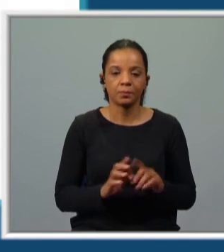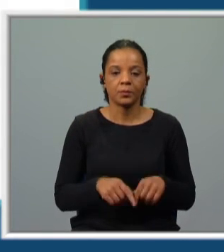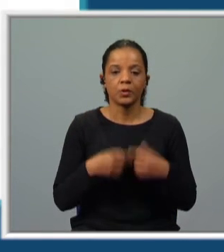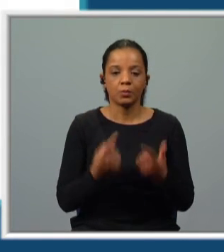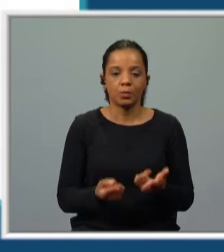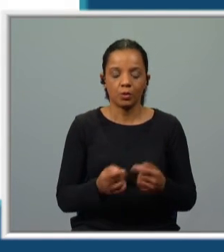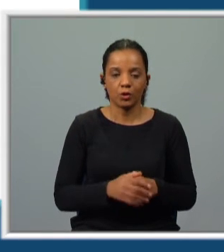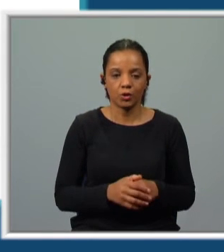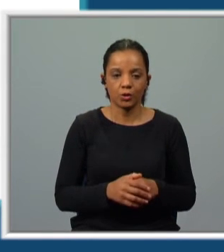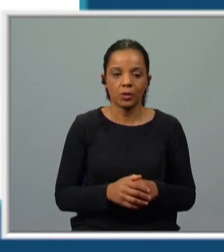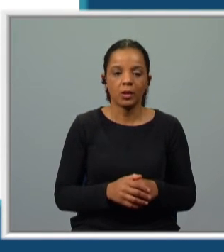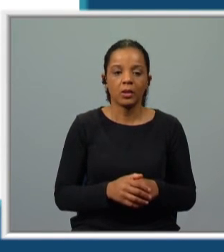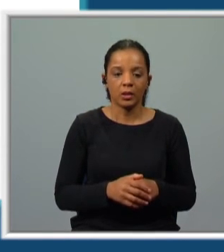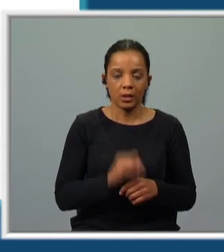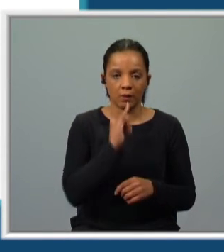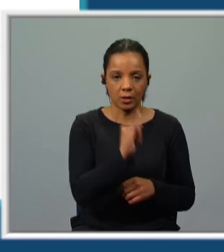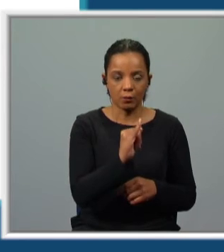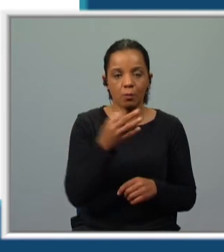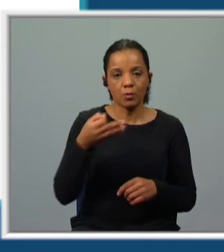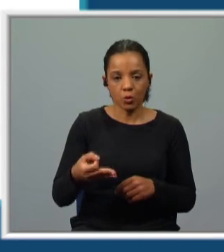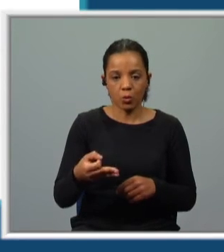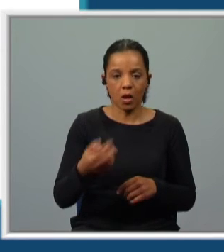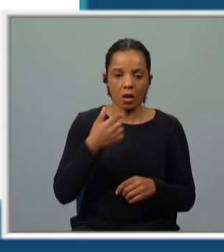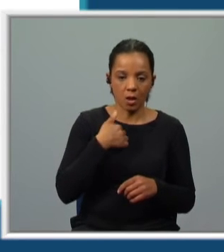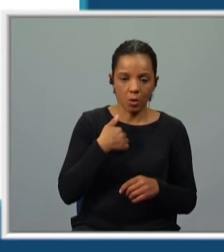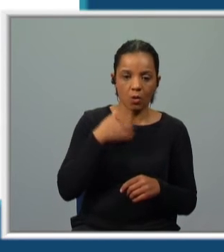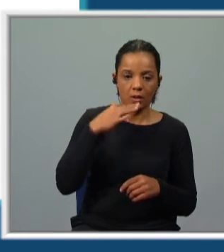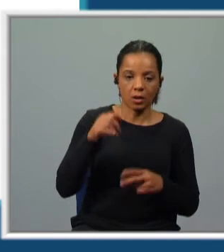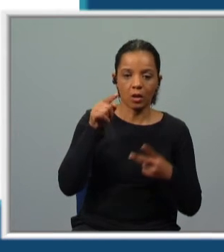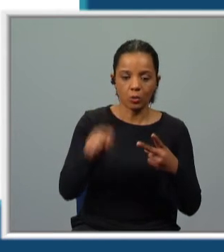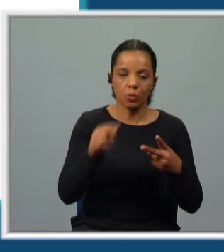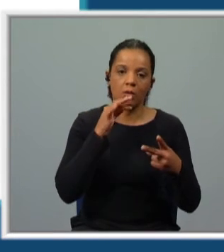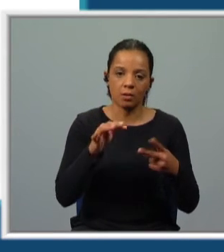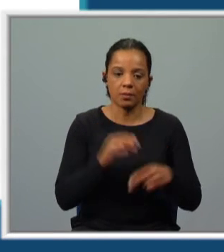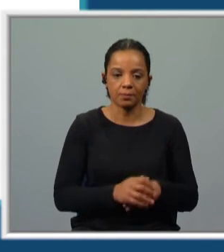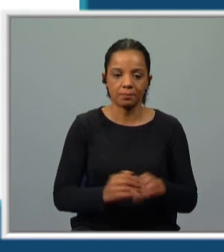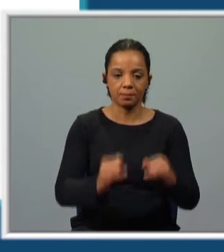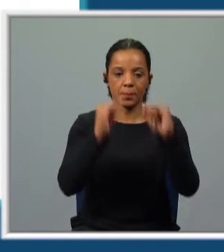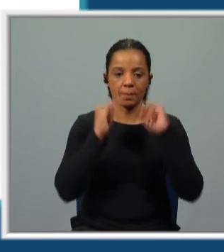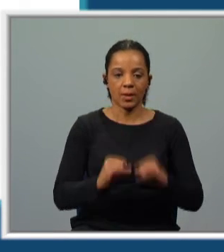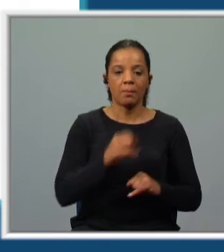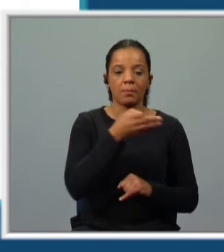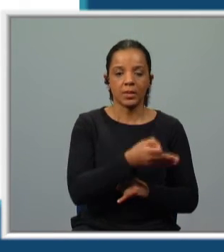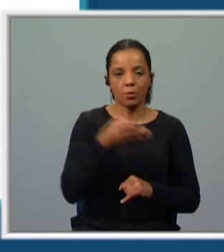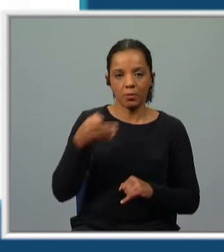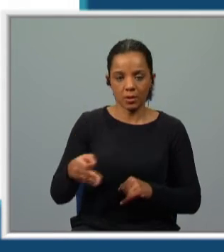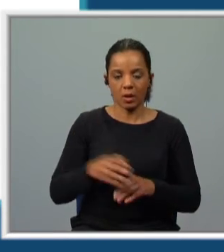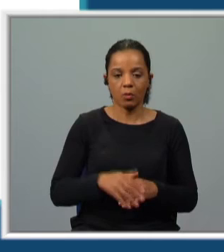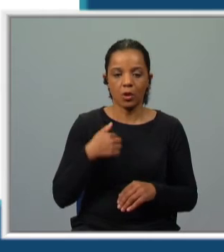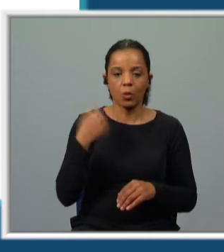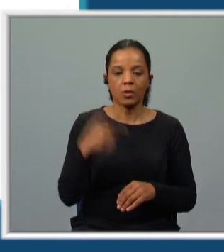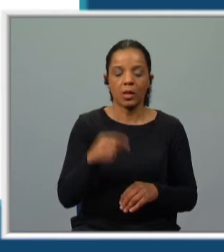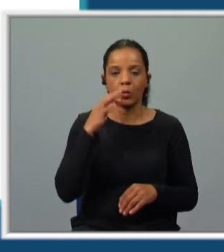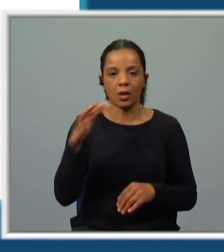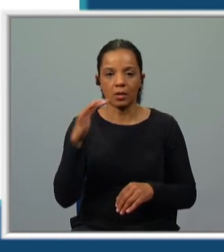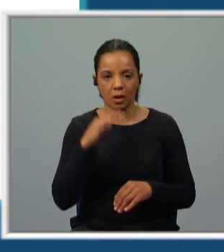tens o infinitivo pessoal, que flexiona em pessoa, eu cantar, tu cantares. O particípio passado, em eu tenho cantado,